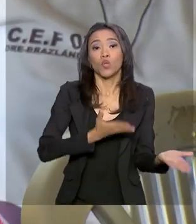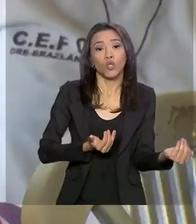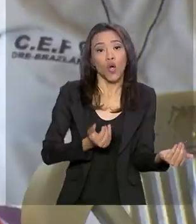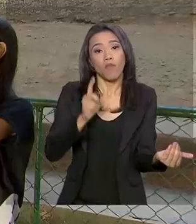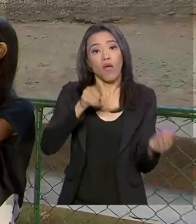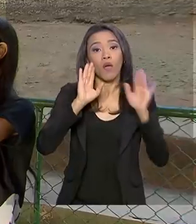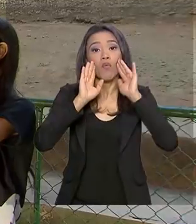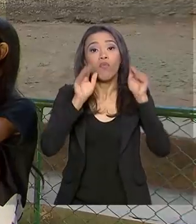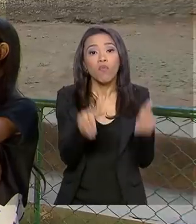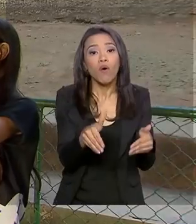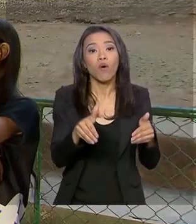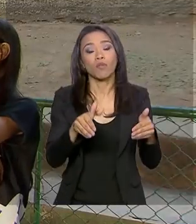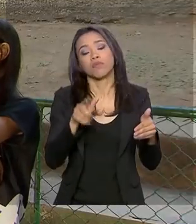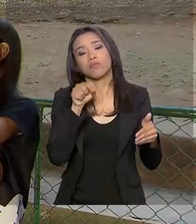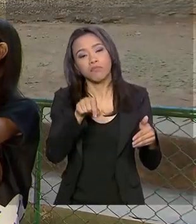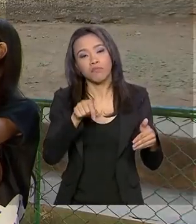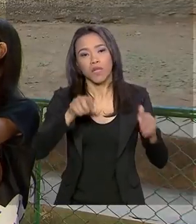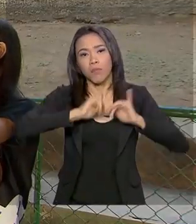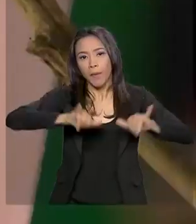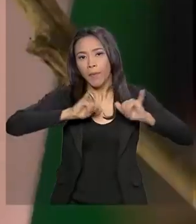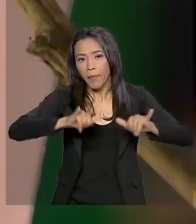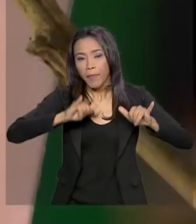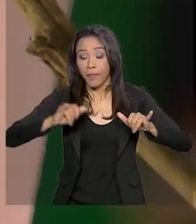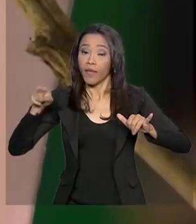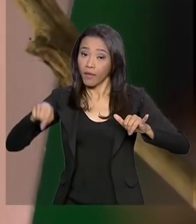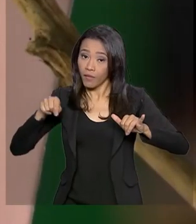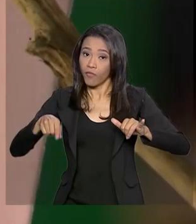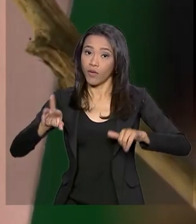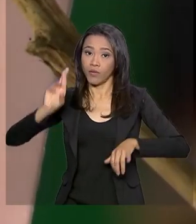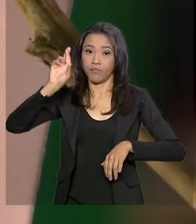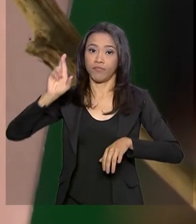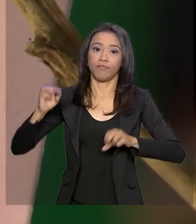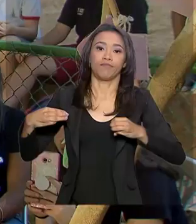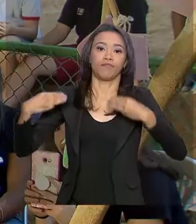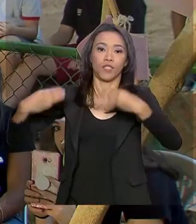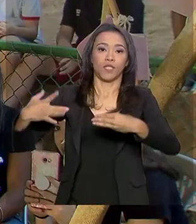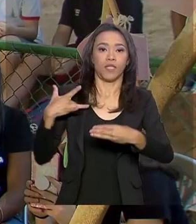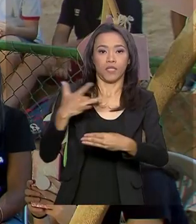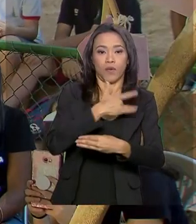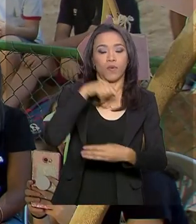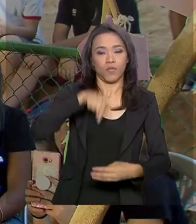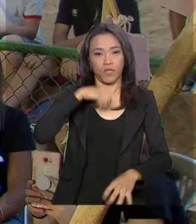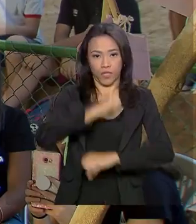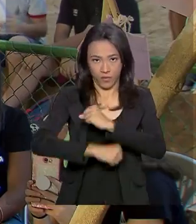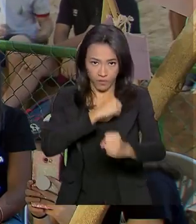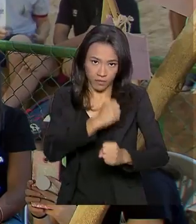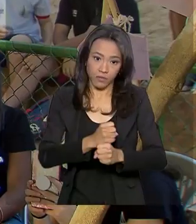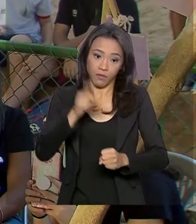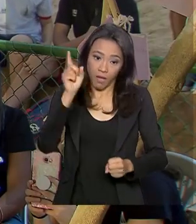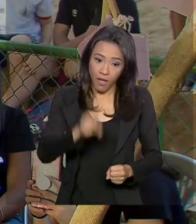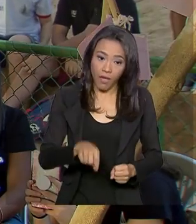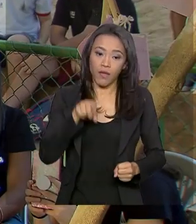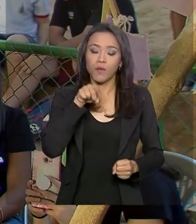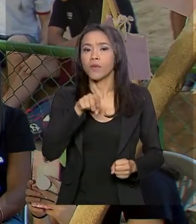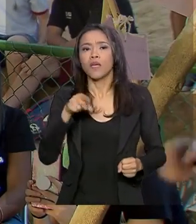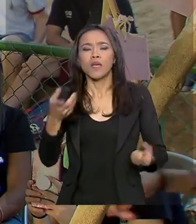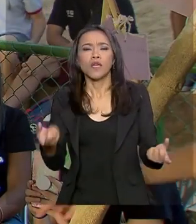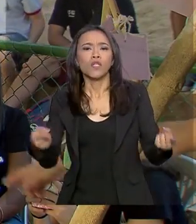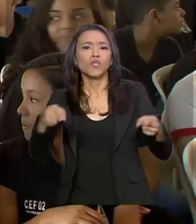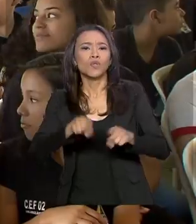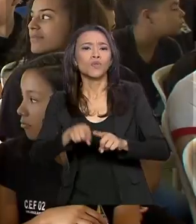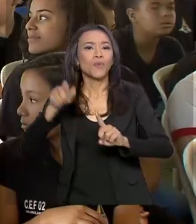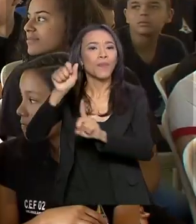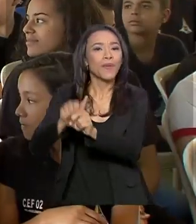foco da campanha Acolha a Vida, lançada pelo Ministério da Saúde este ano. É uma das iniciativas que, junto com o Setembro